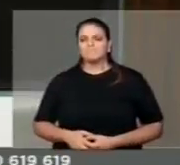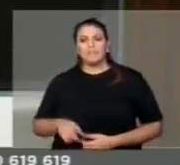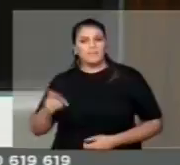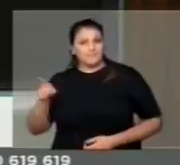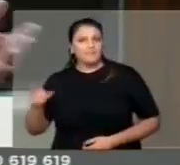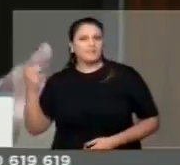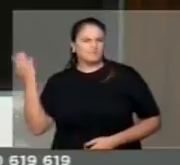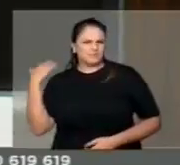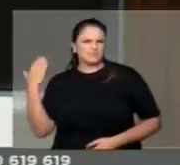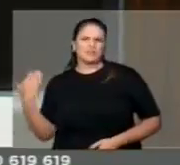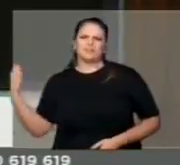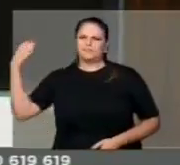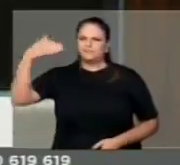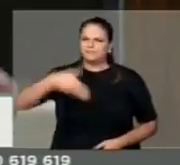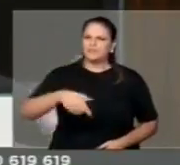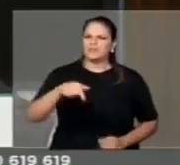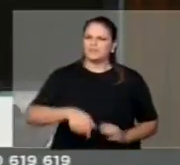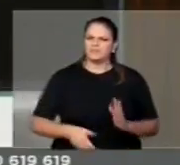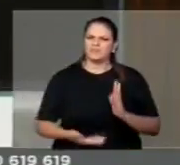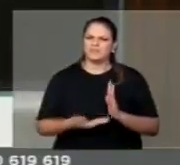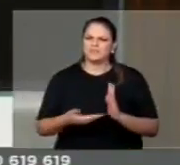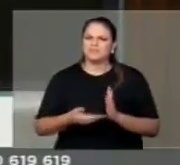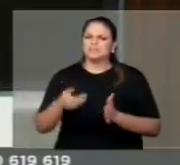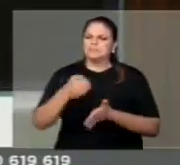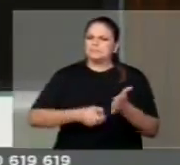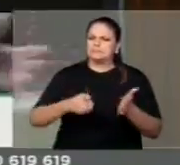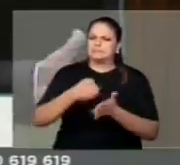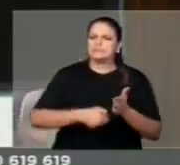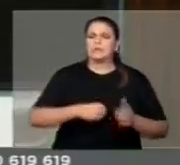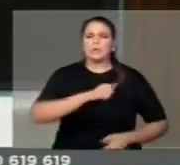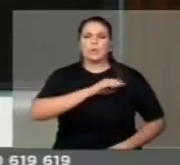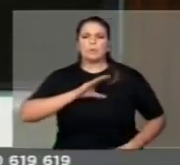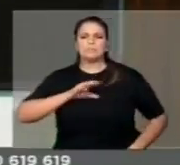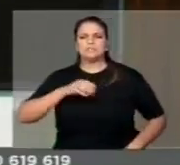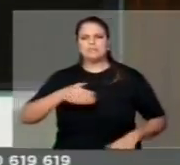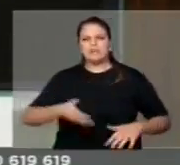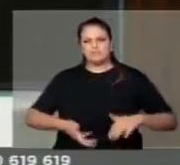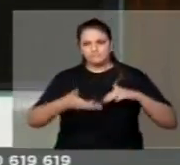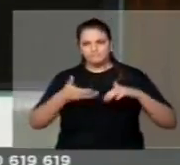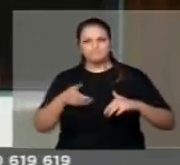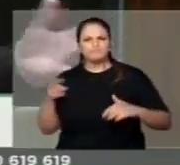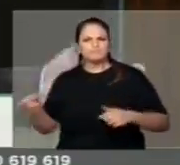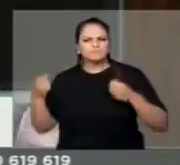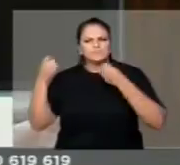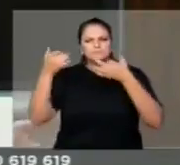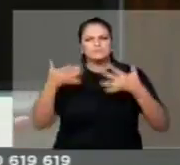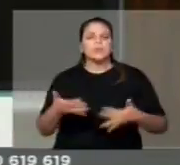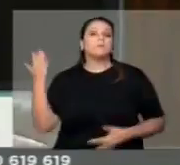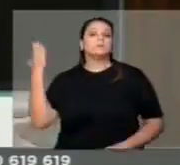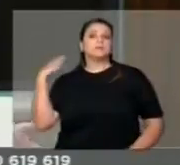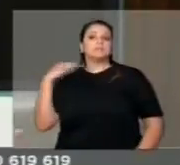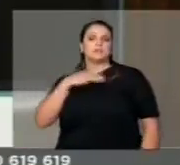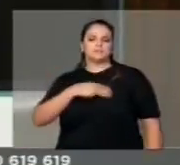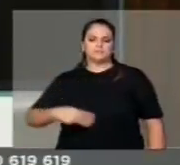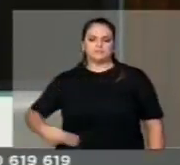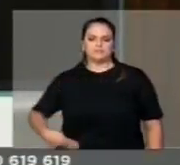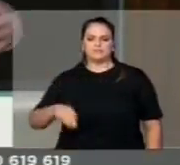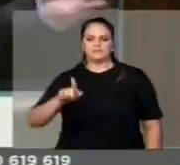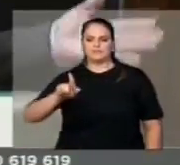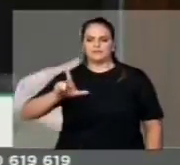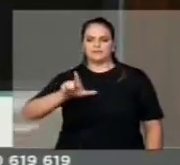na comissão mista, eu era membro da comissão, colocou suas razões e a ministra, na época, Gleici Hoffmann,